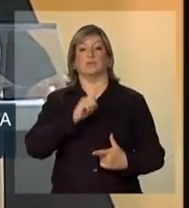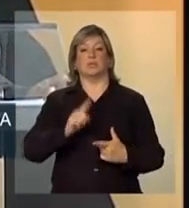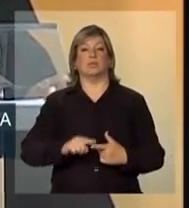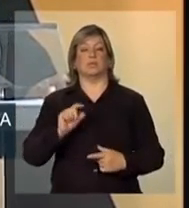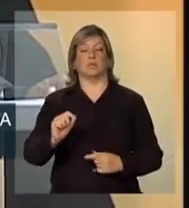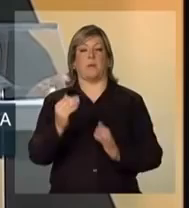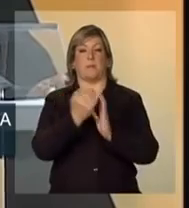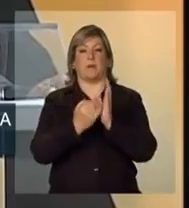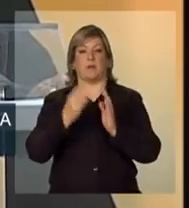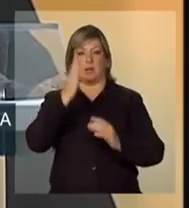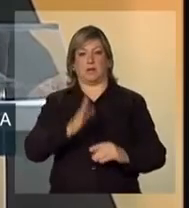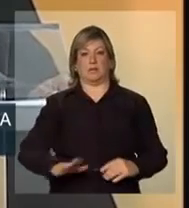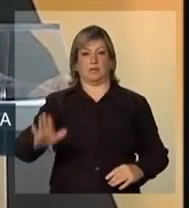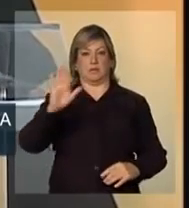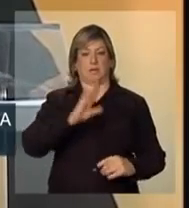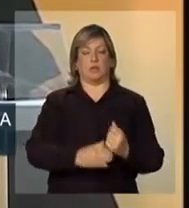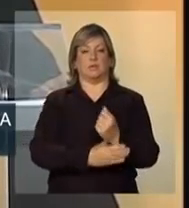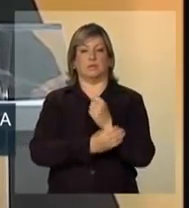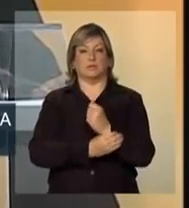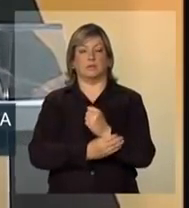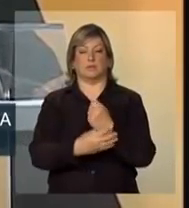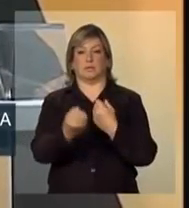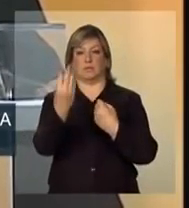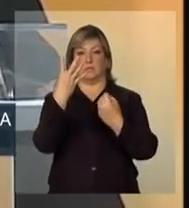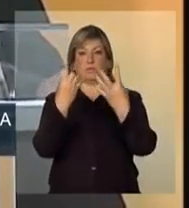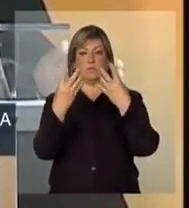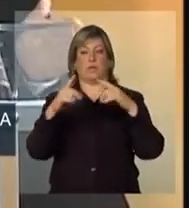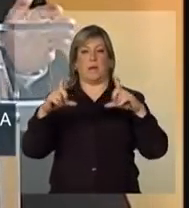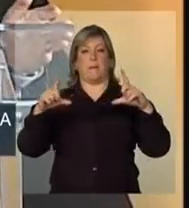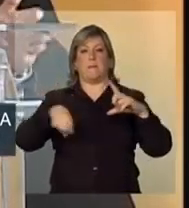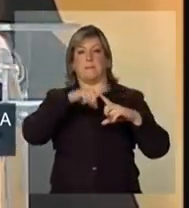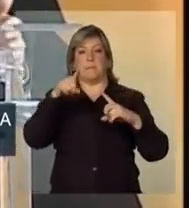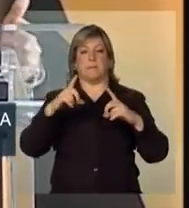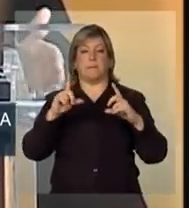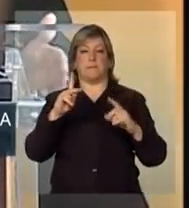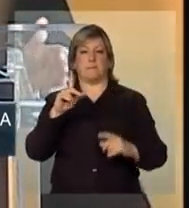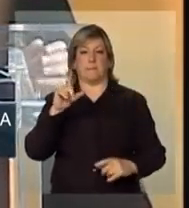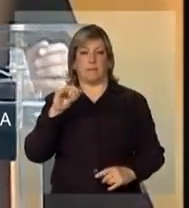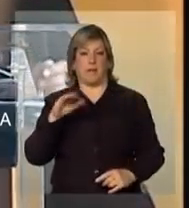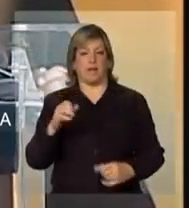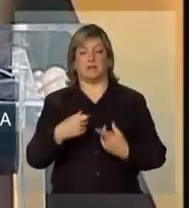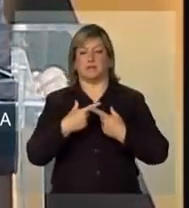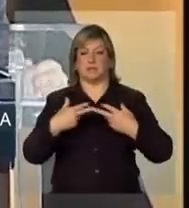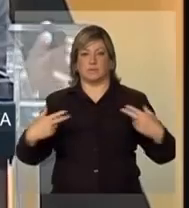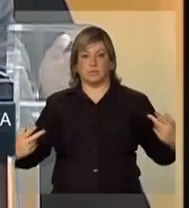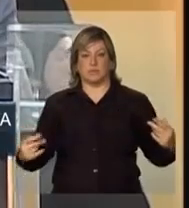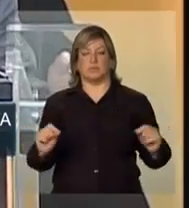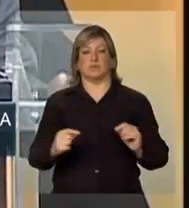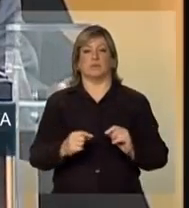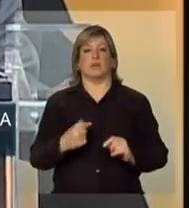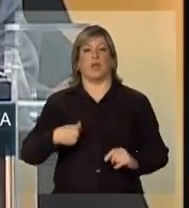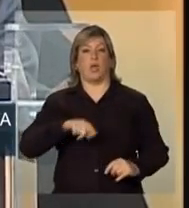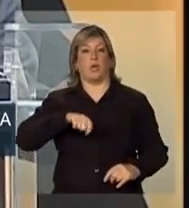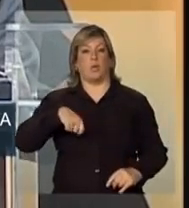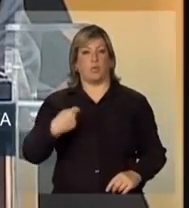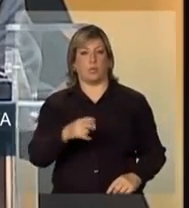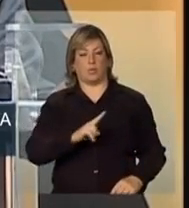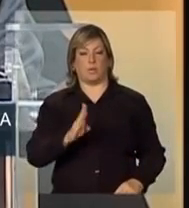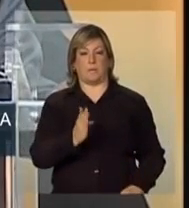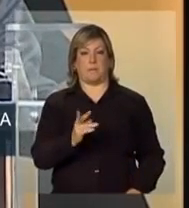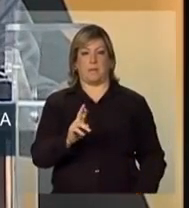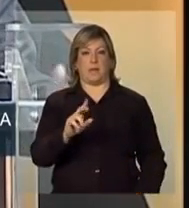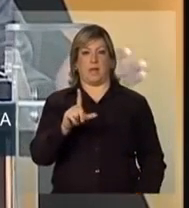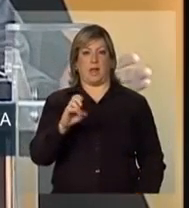de Segurança e Sinalização Rodoviária, que nós denominamos, chamamos de BR Legal.